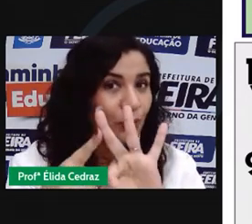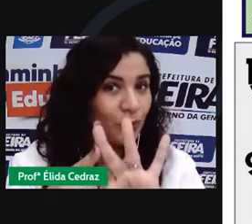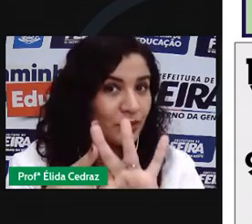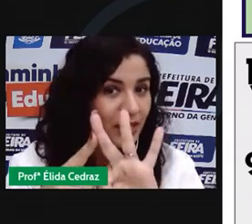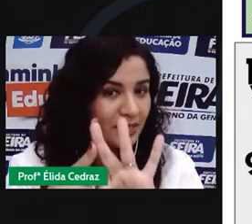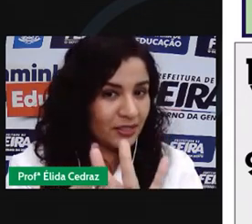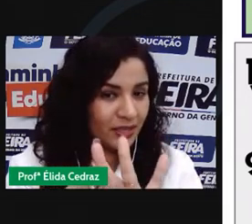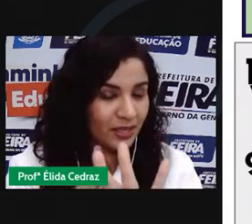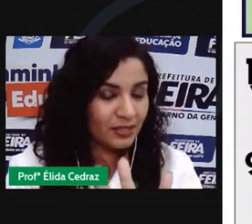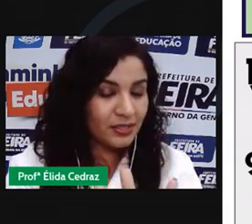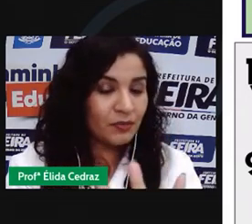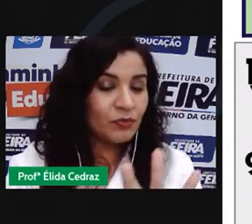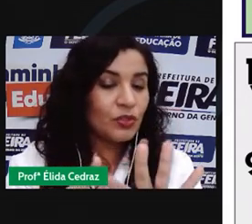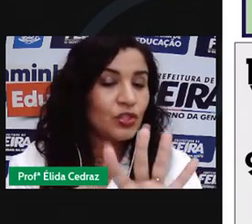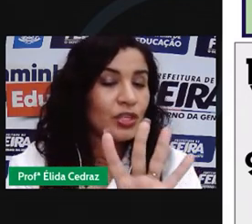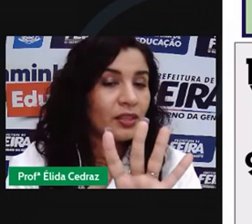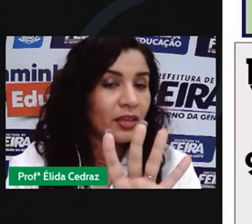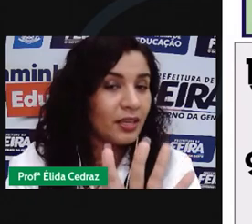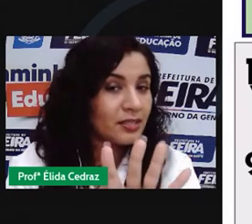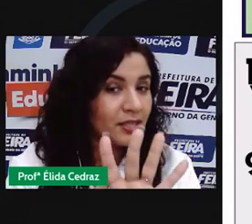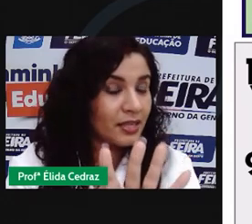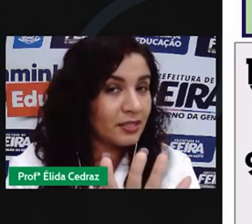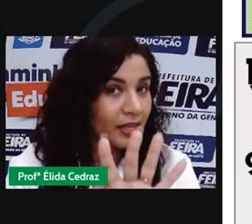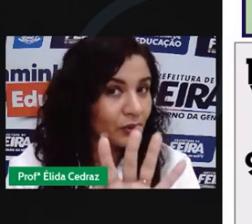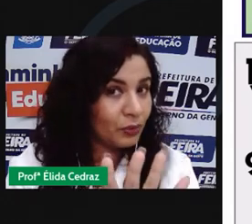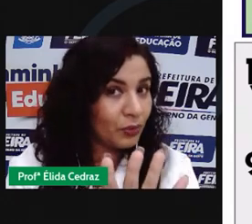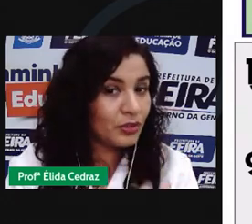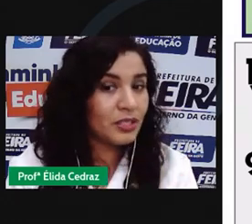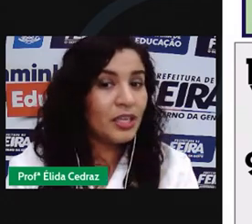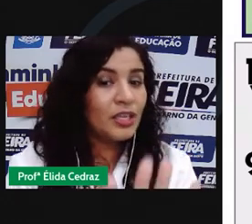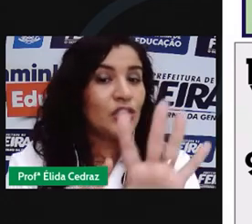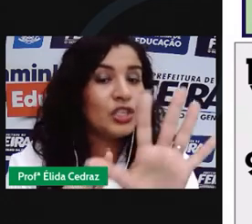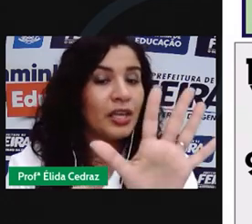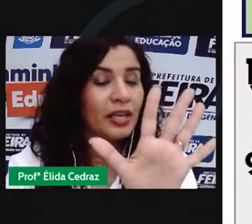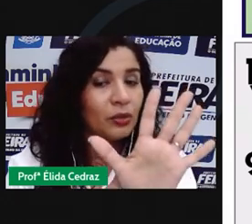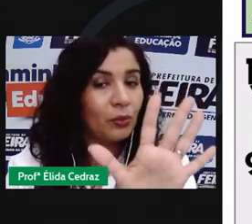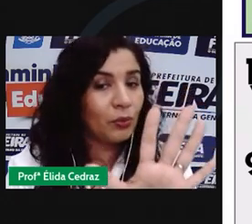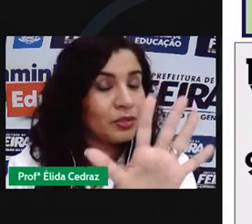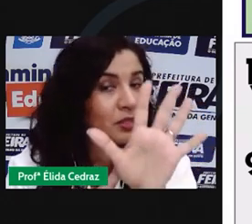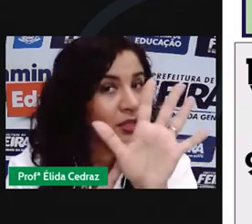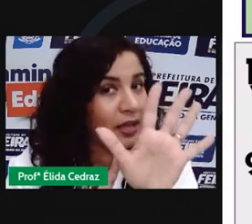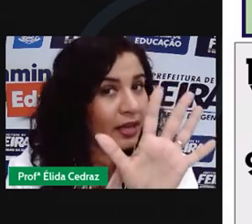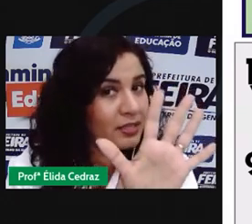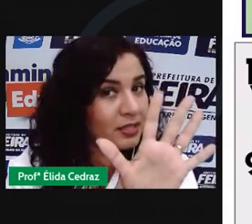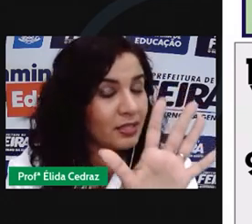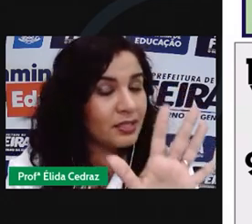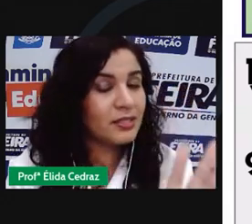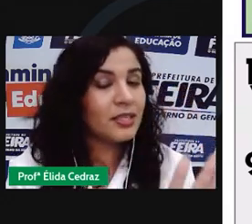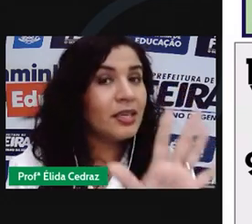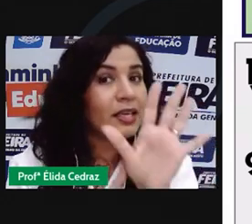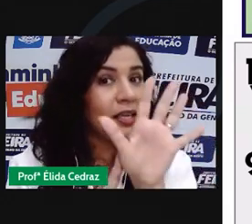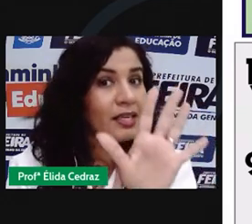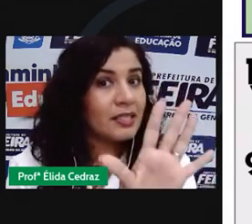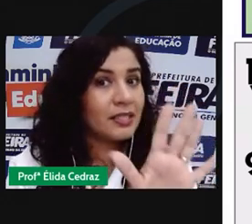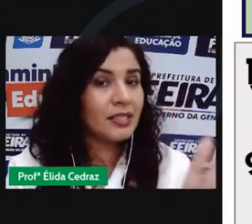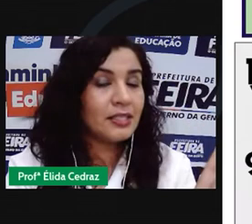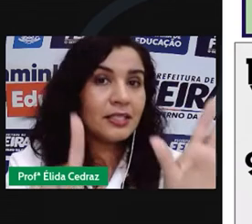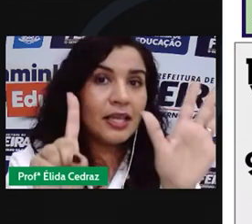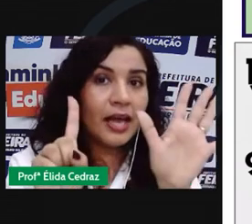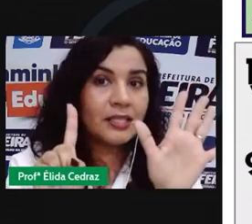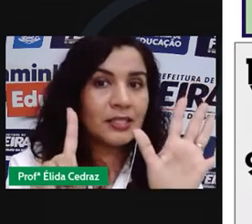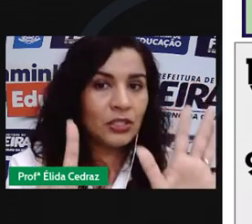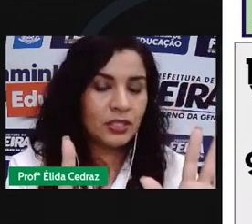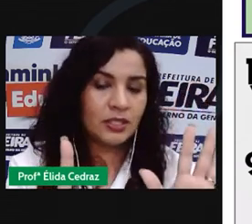de 12 às 13, de 13 às 14, de 14 às 15 e da